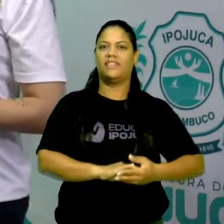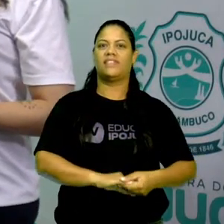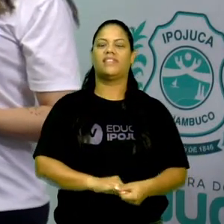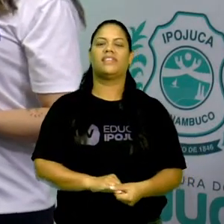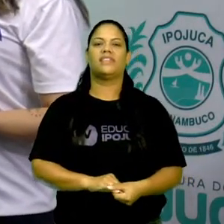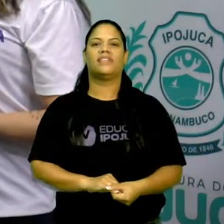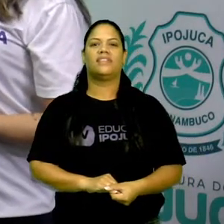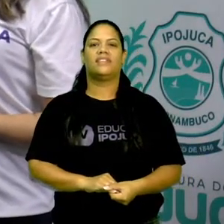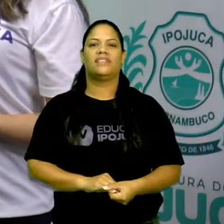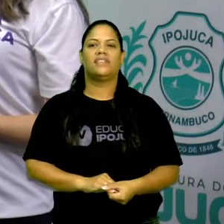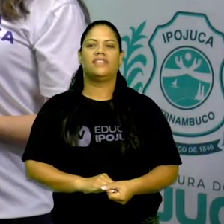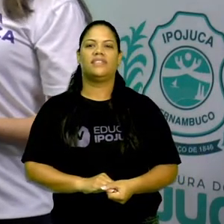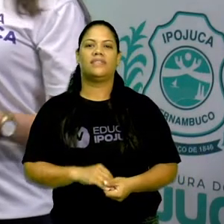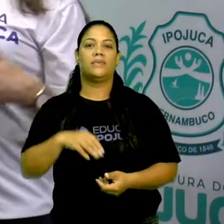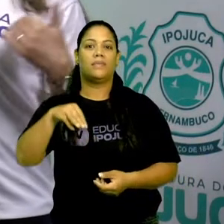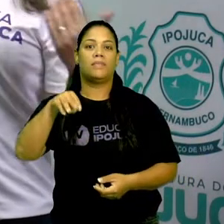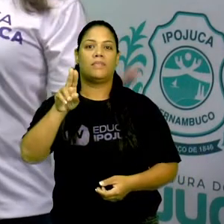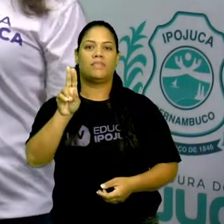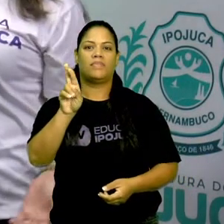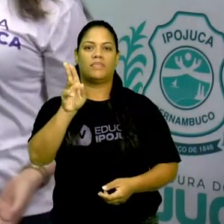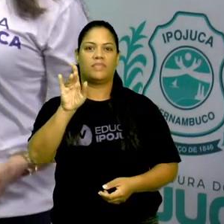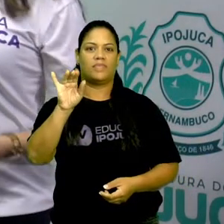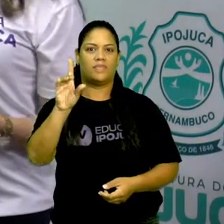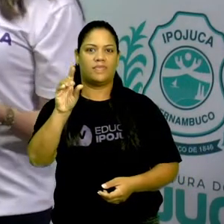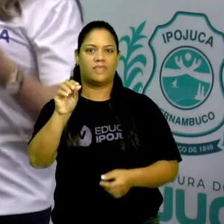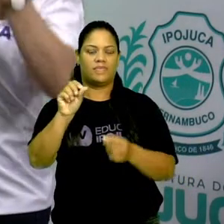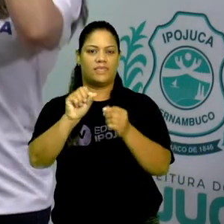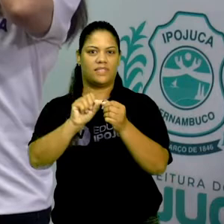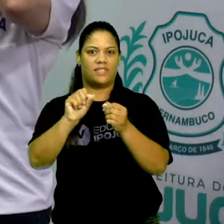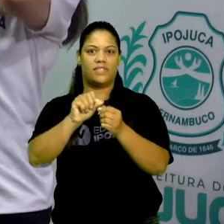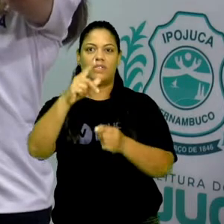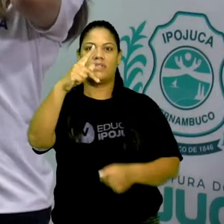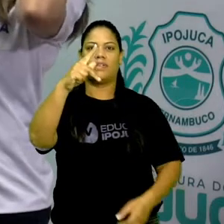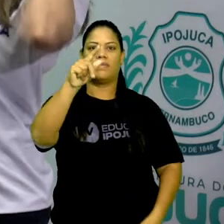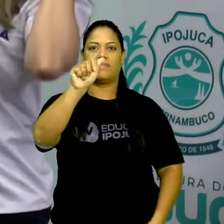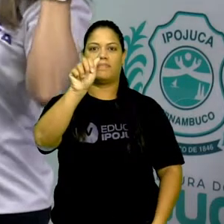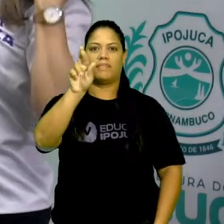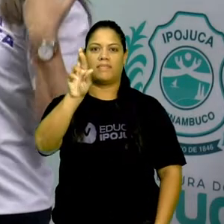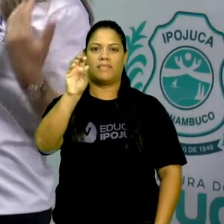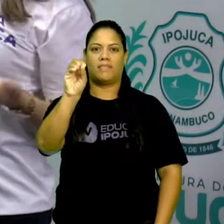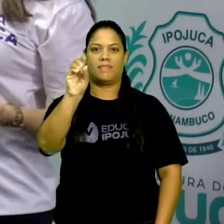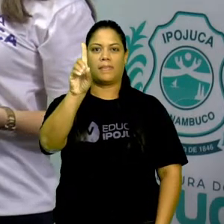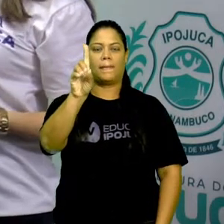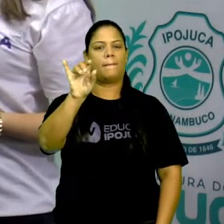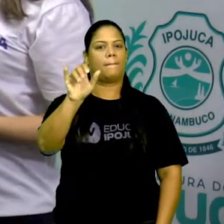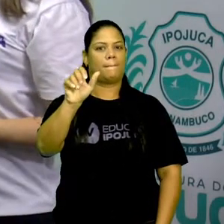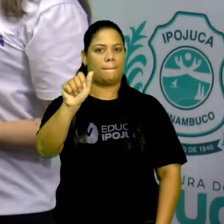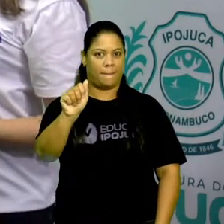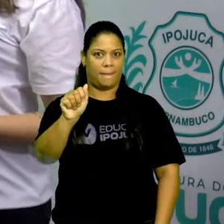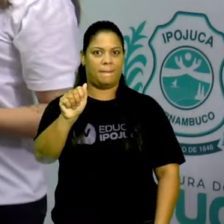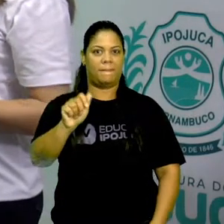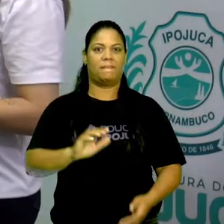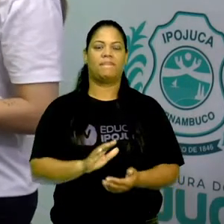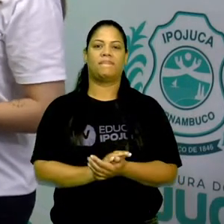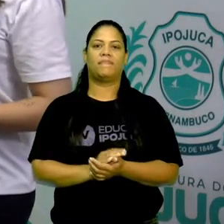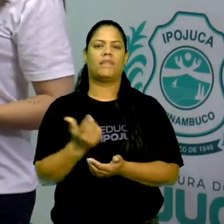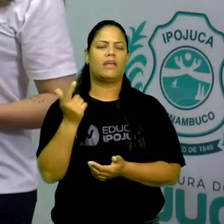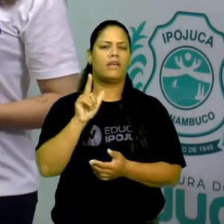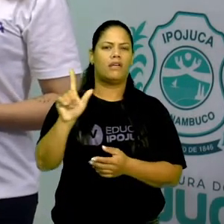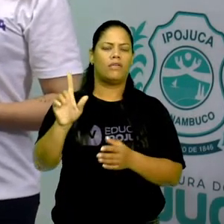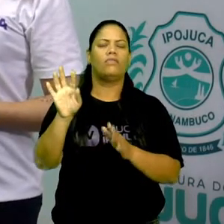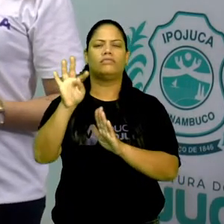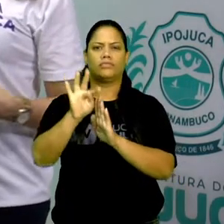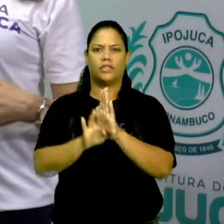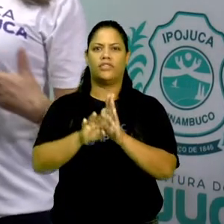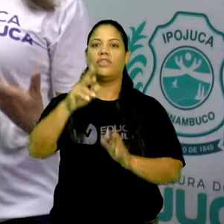Mendes, ele cria aí uma paródia, certo? Então, a paráfrase é um tipo de